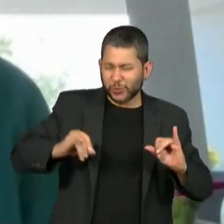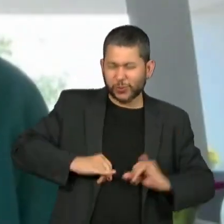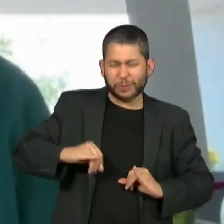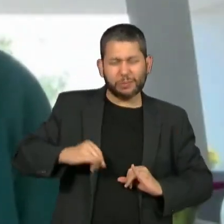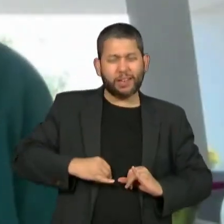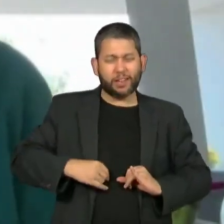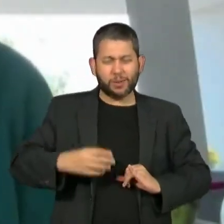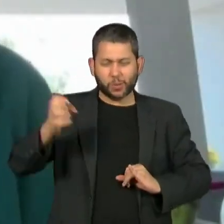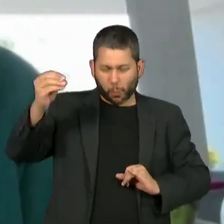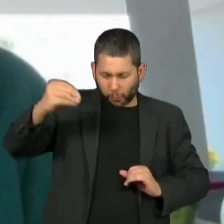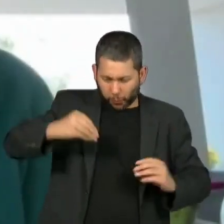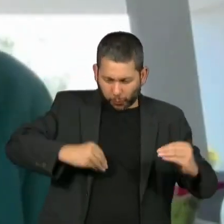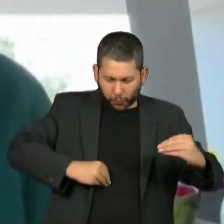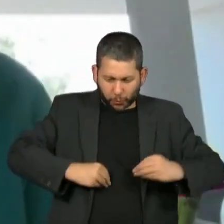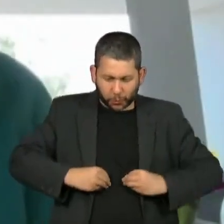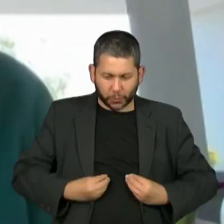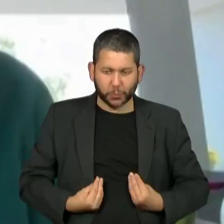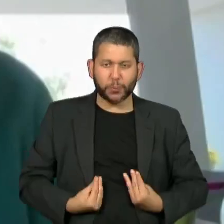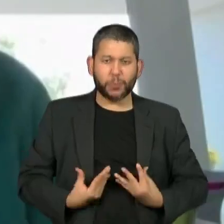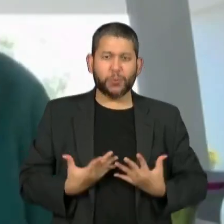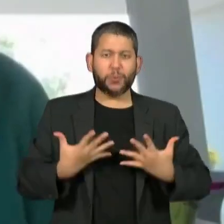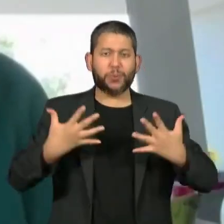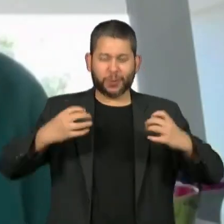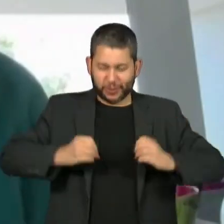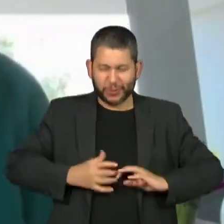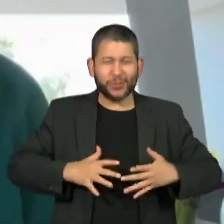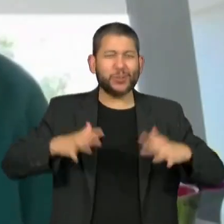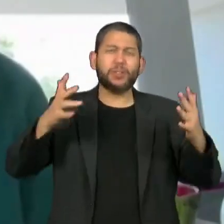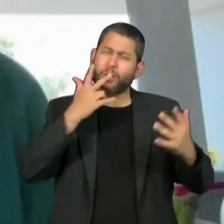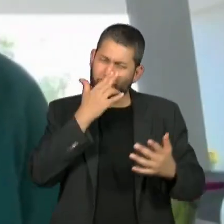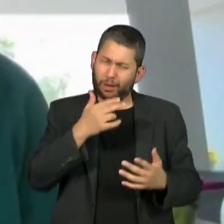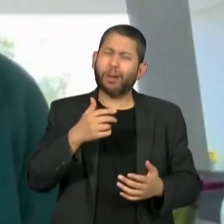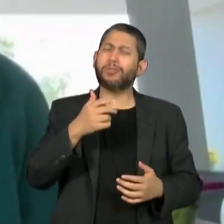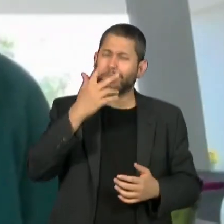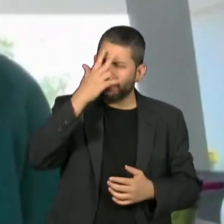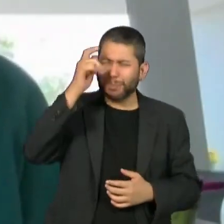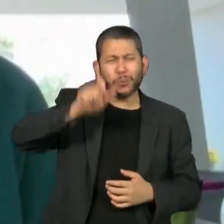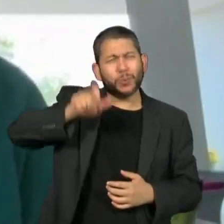E eu acho, para mim é importantíssimo, mas acho que para absolutamente toda a gente é igual de importante.